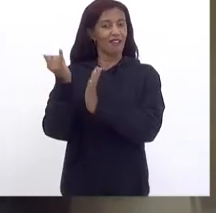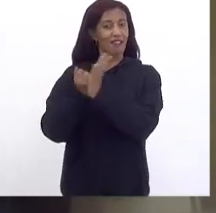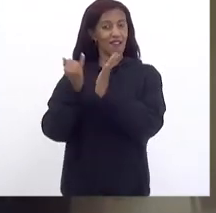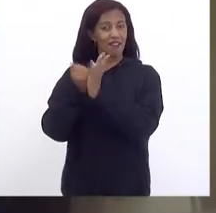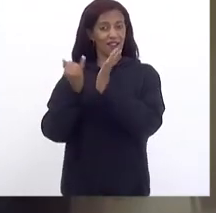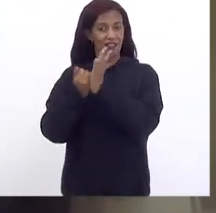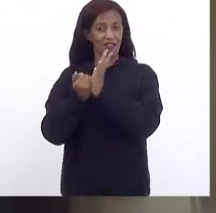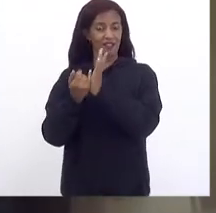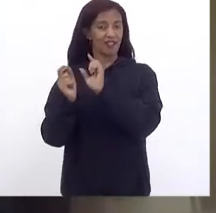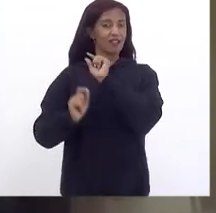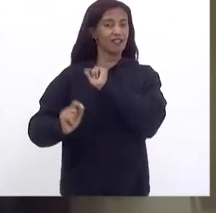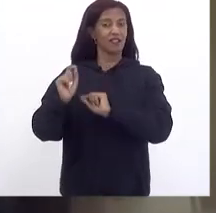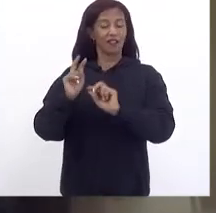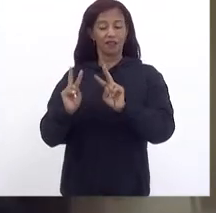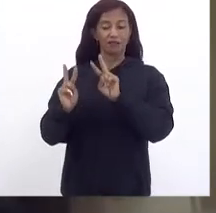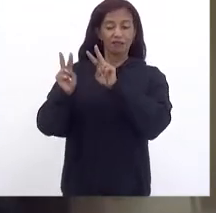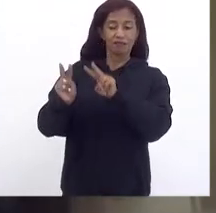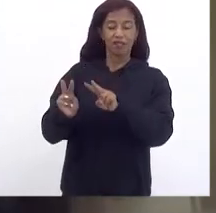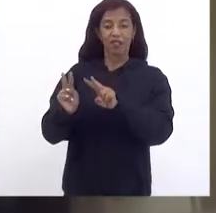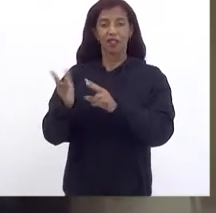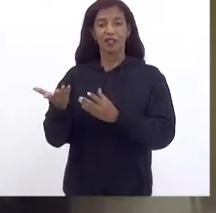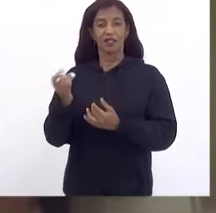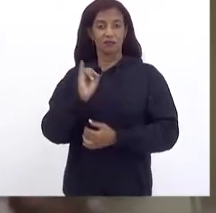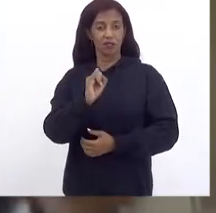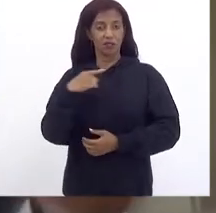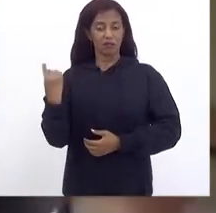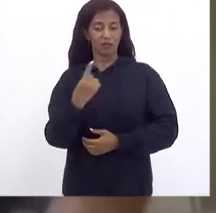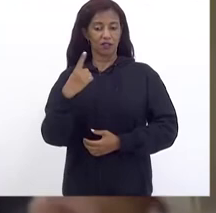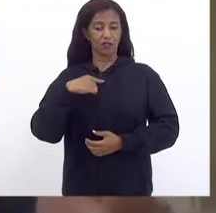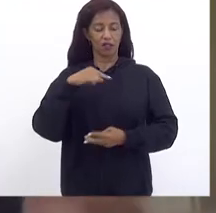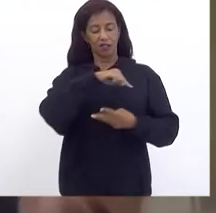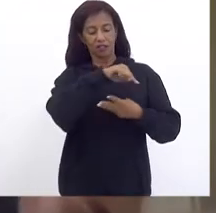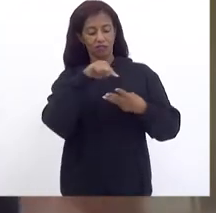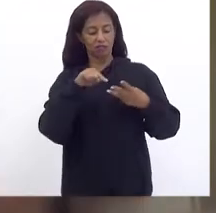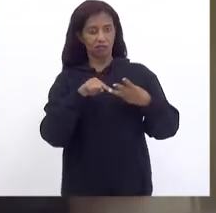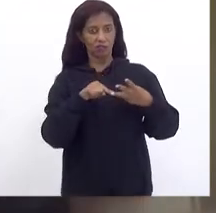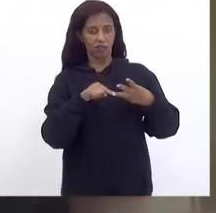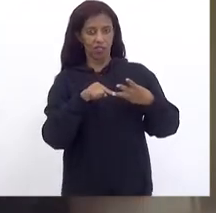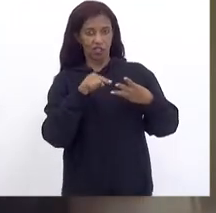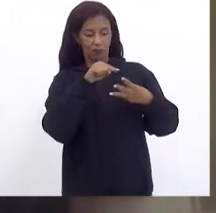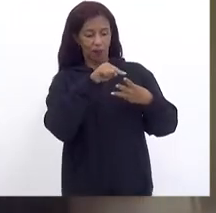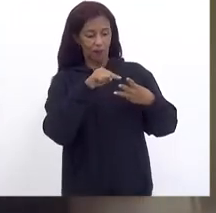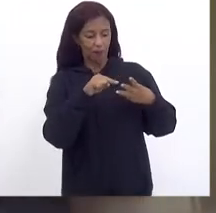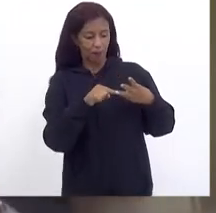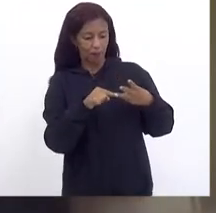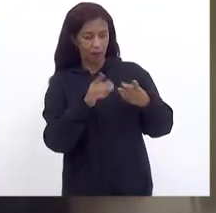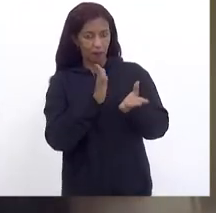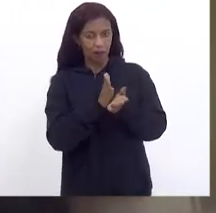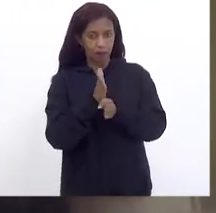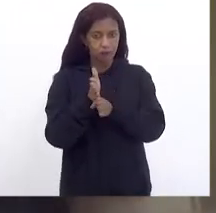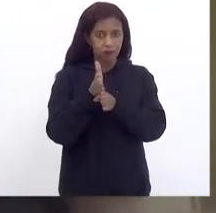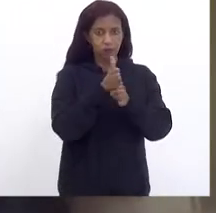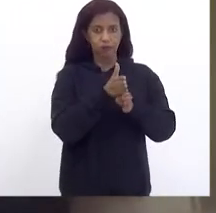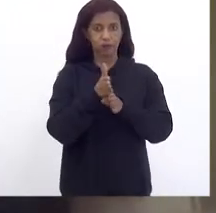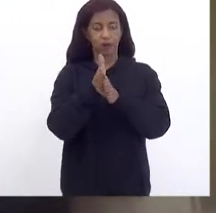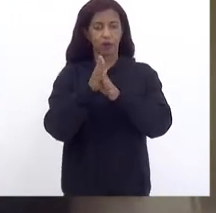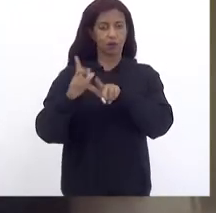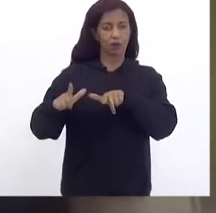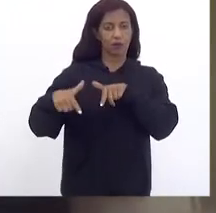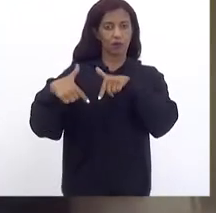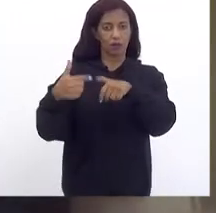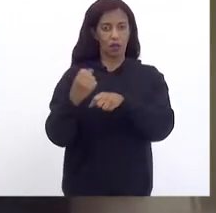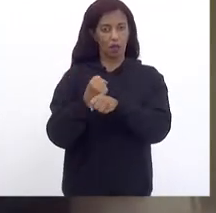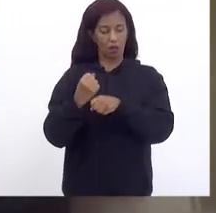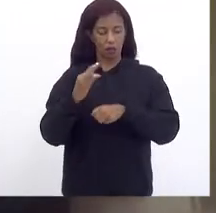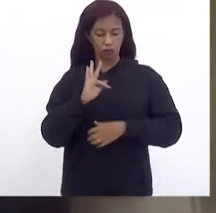É previsão Então se nós Estivemos Com esses três Pilares Conduzindo As nossas ações Nos próximos anos